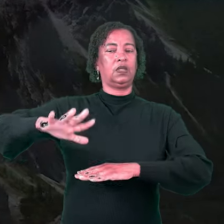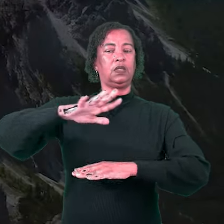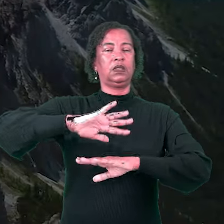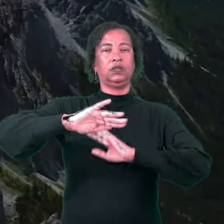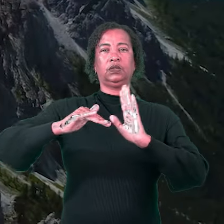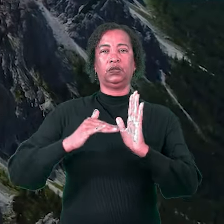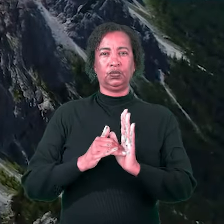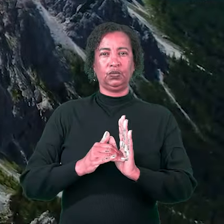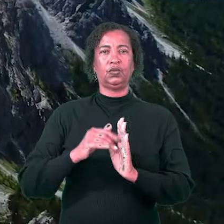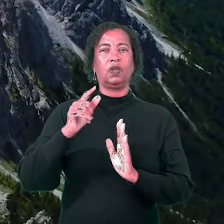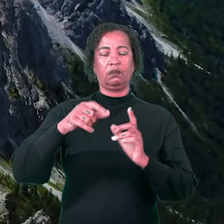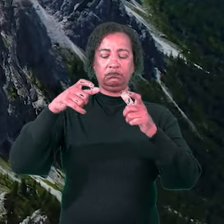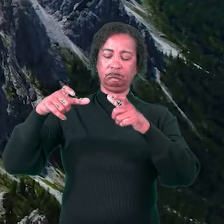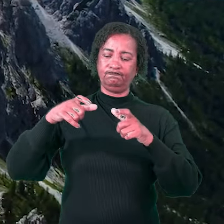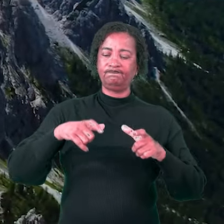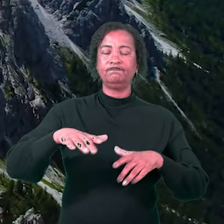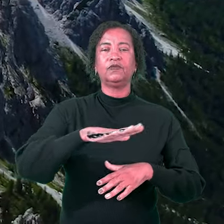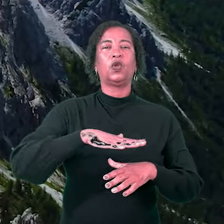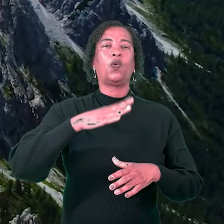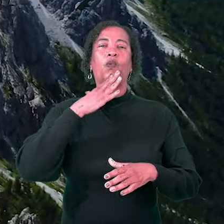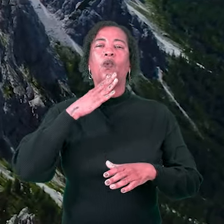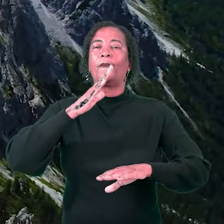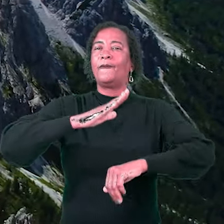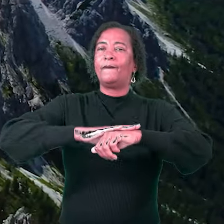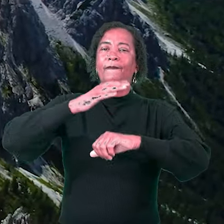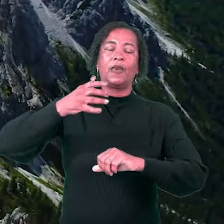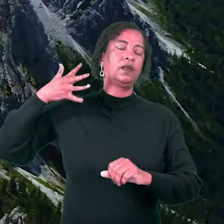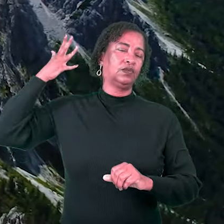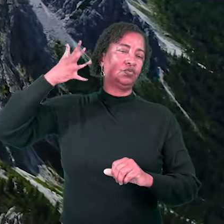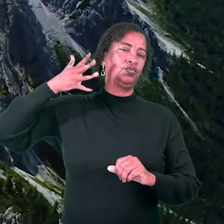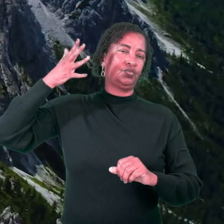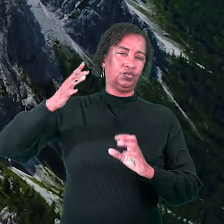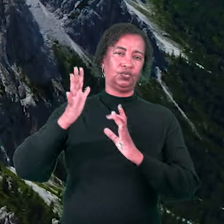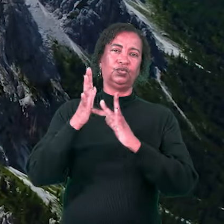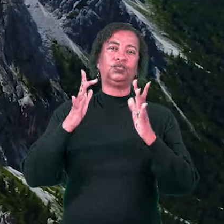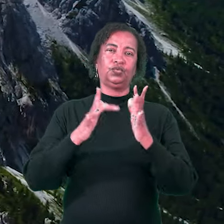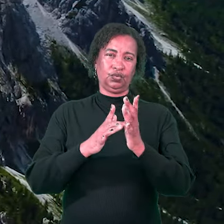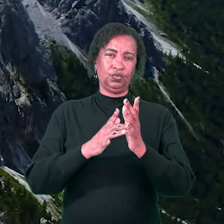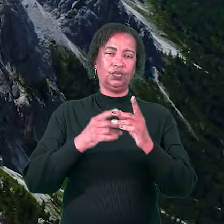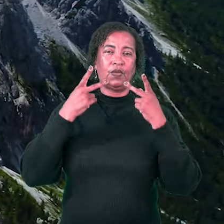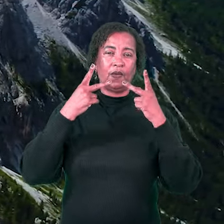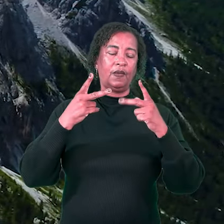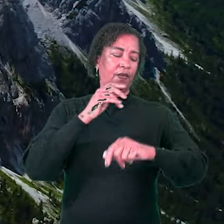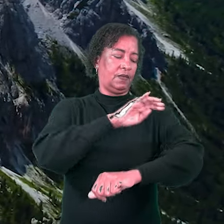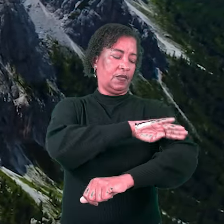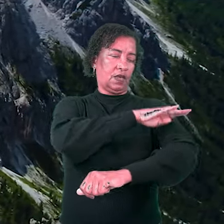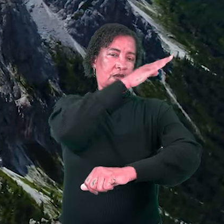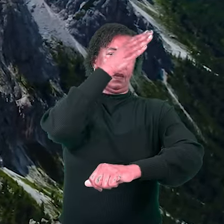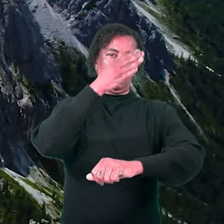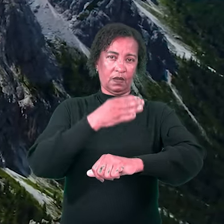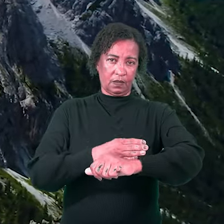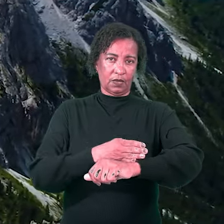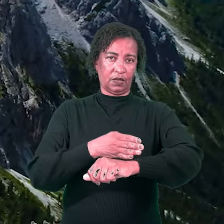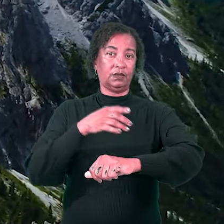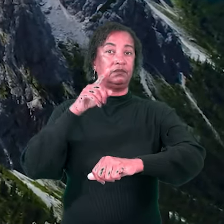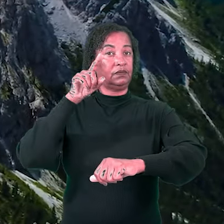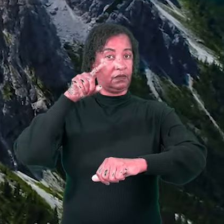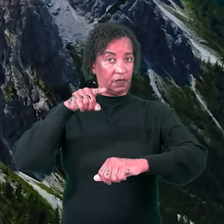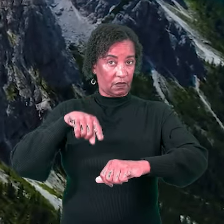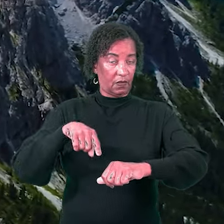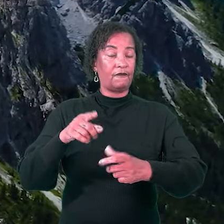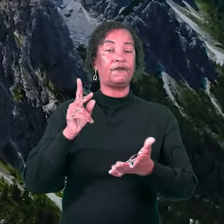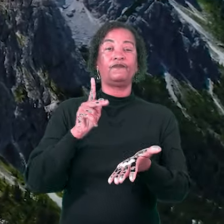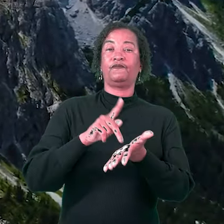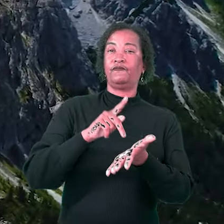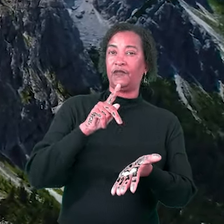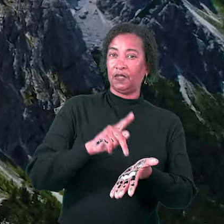Esse era o cenário do mais conhecido discurso de Jesus, o Sermão da Montanha. Apesar de chamarmos de Sermão da